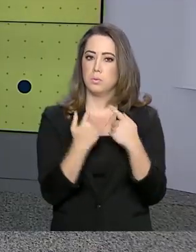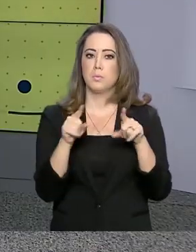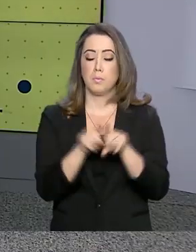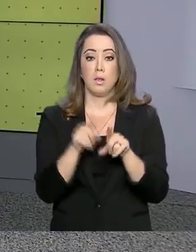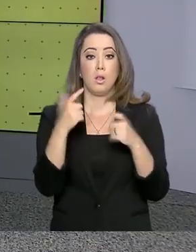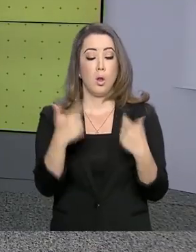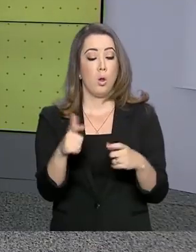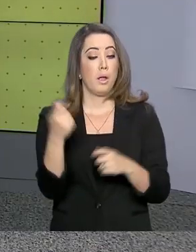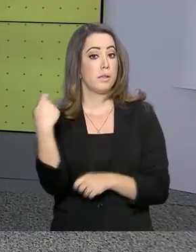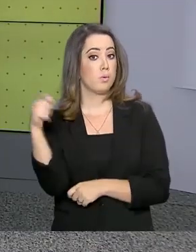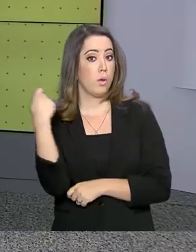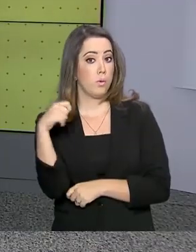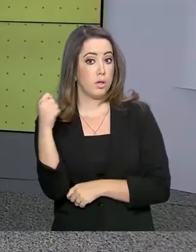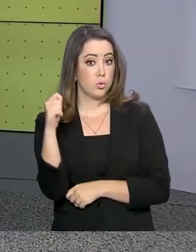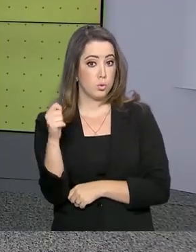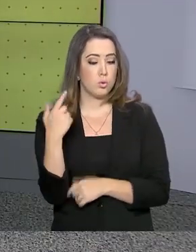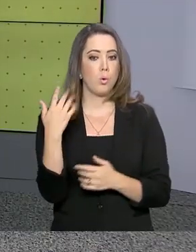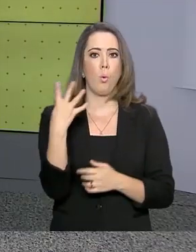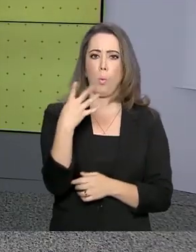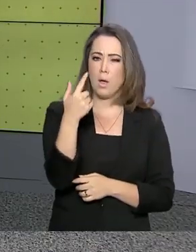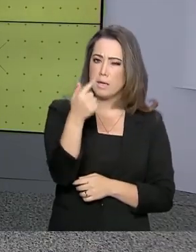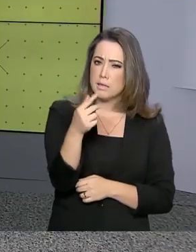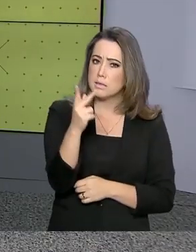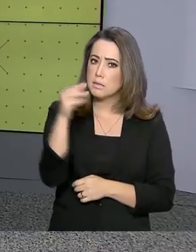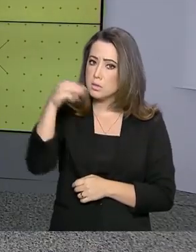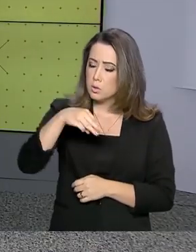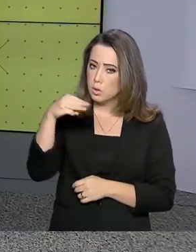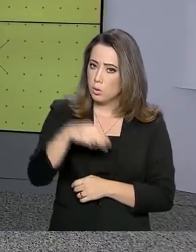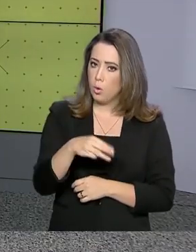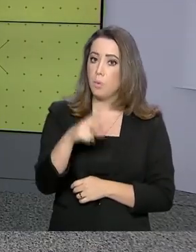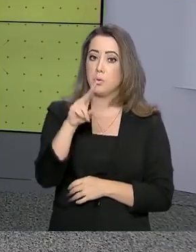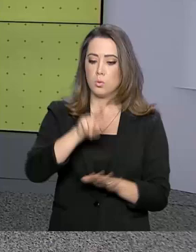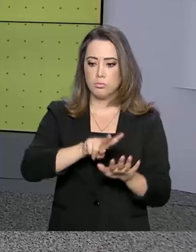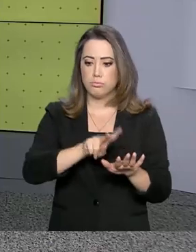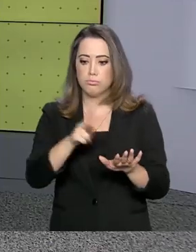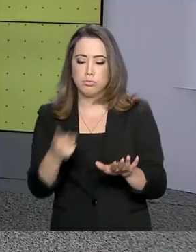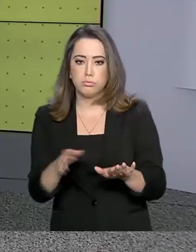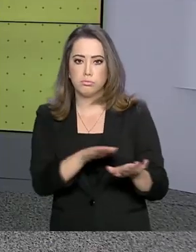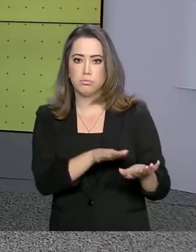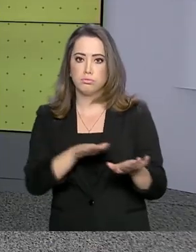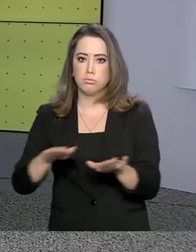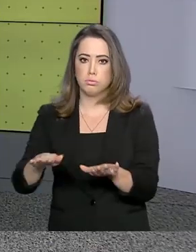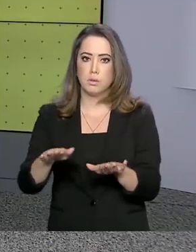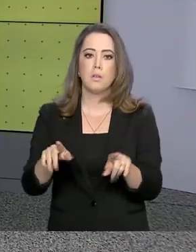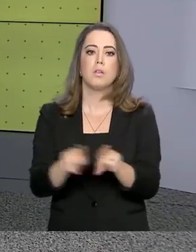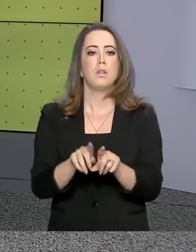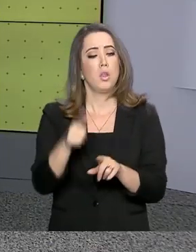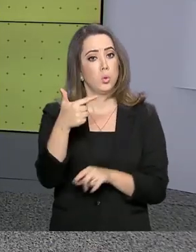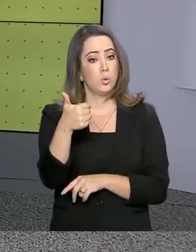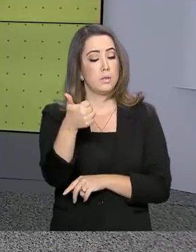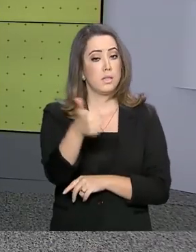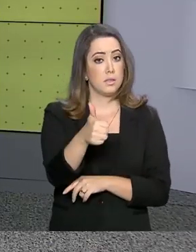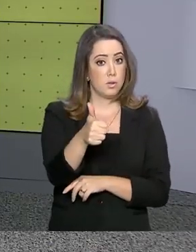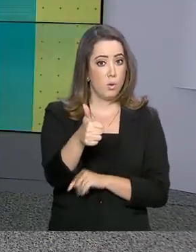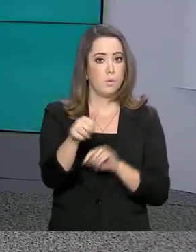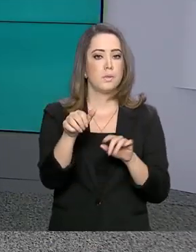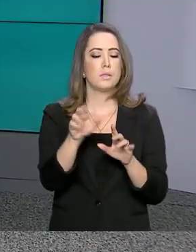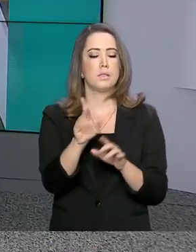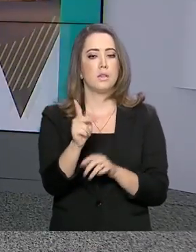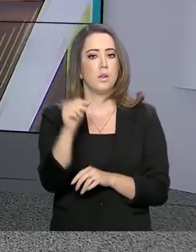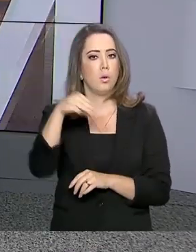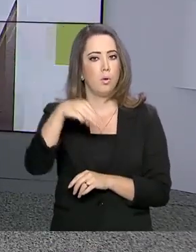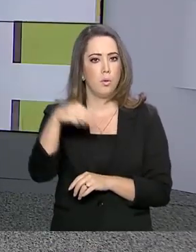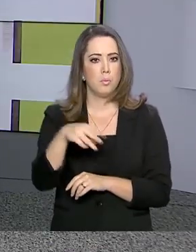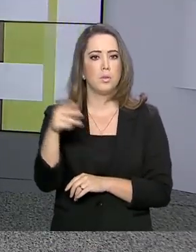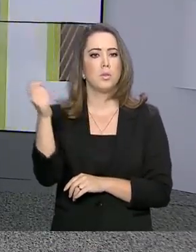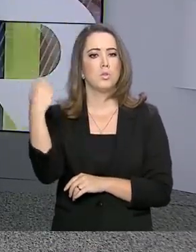Grande do Sul. Os 47 quilômetros já duplicados fazem parte do trecho de 211 quilômetros entre Porto Alegre